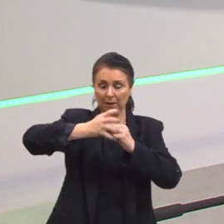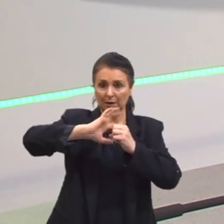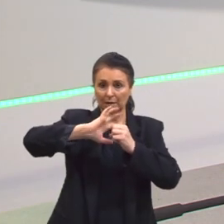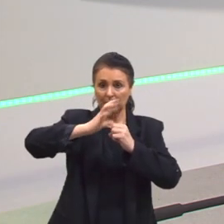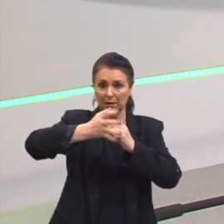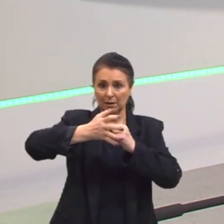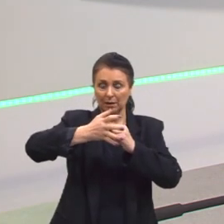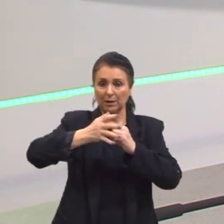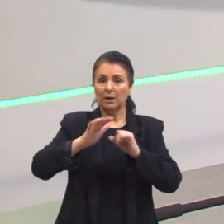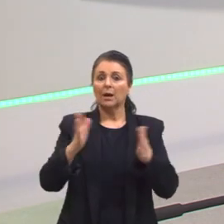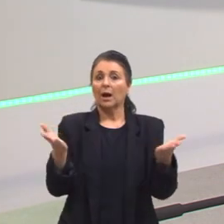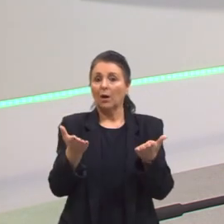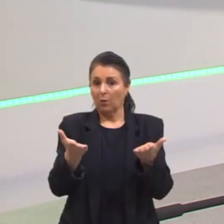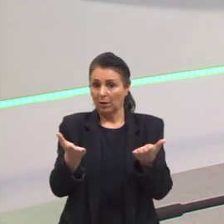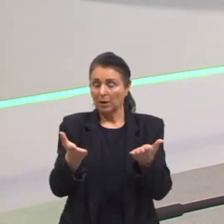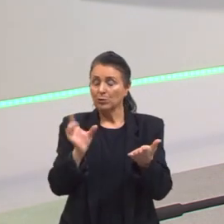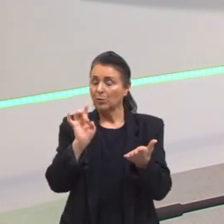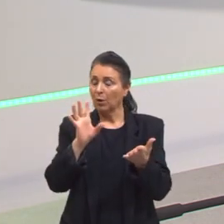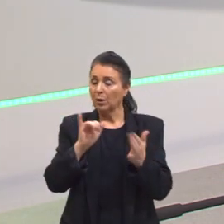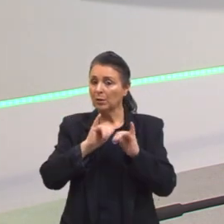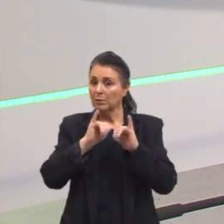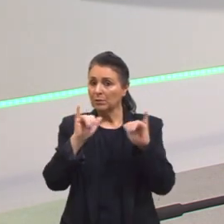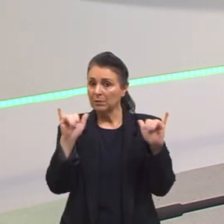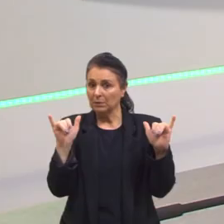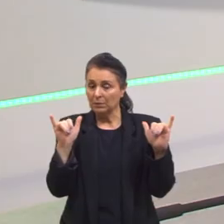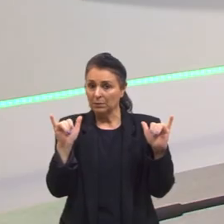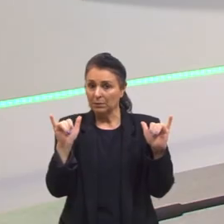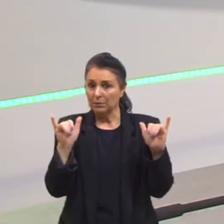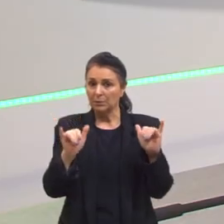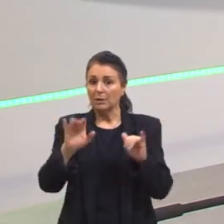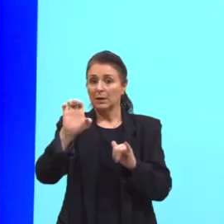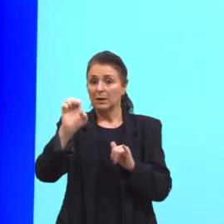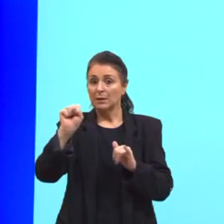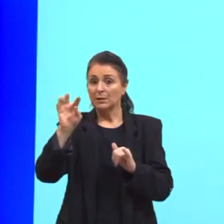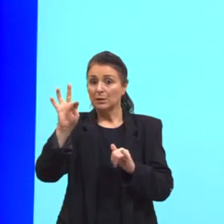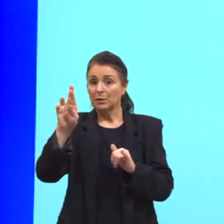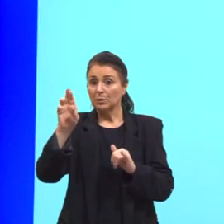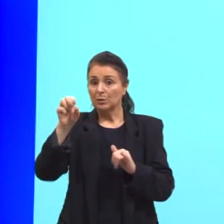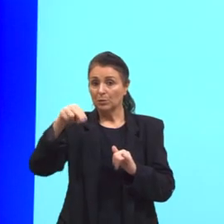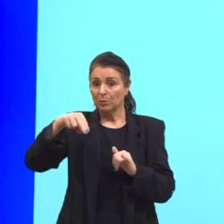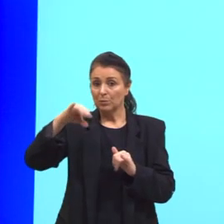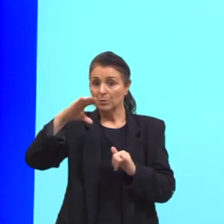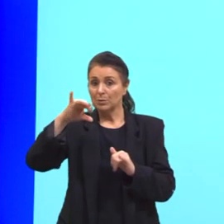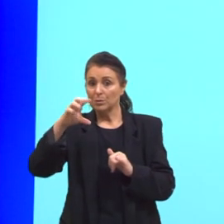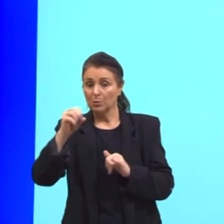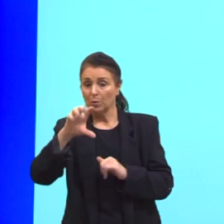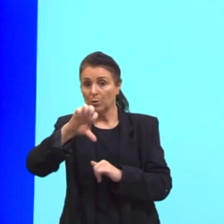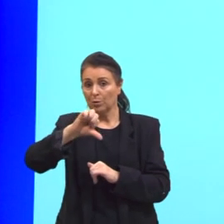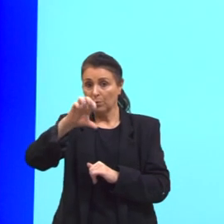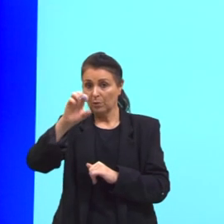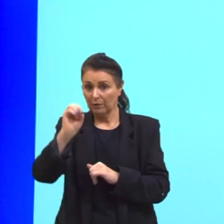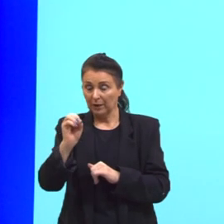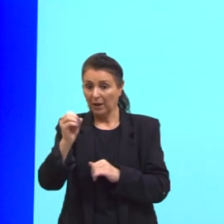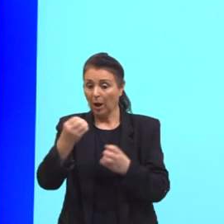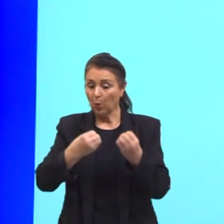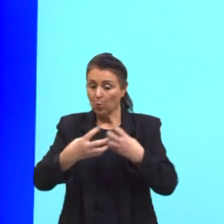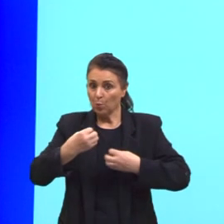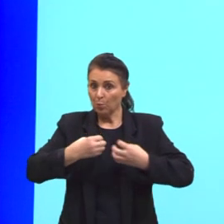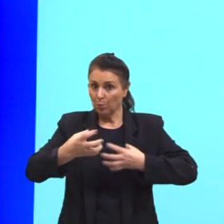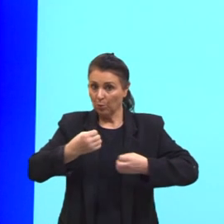Vamos seguir, então. o Estrôncio 90 pode se acumular